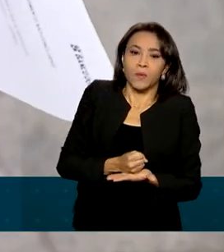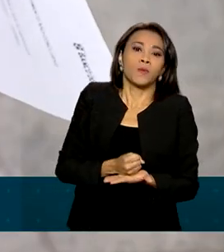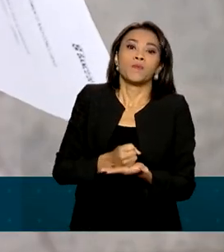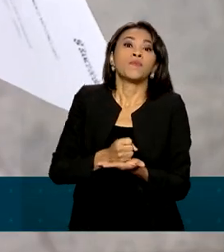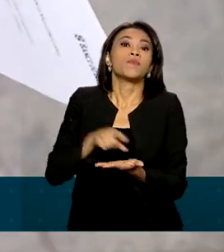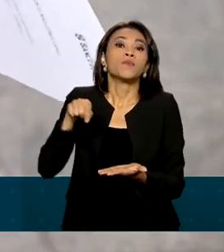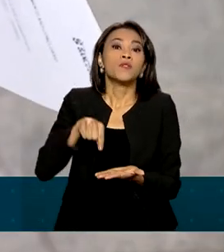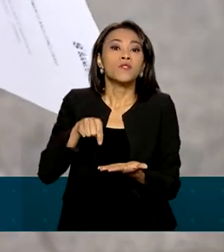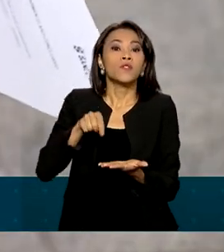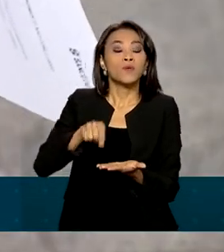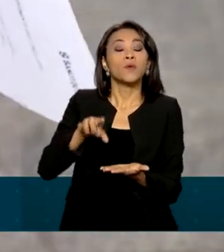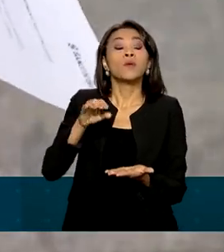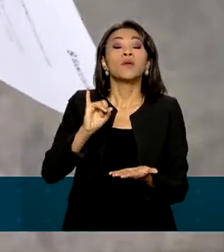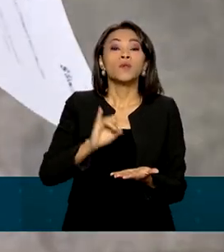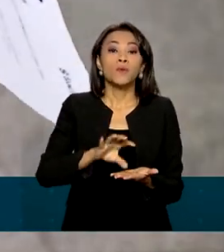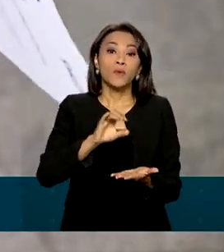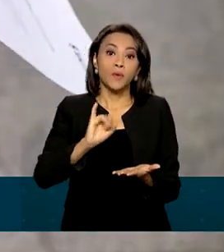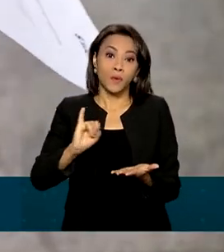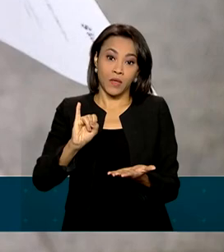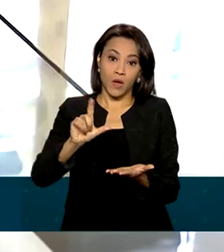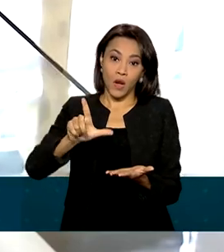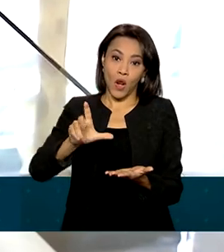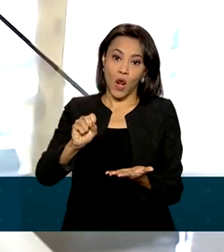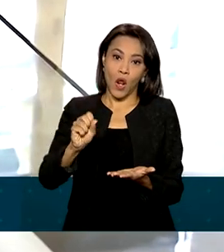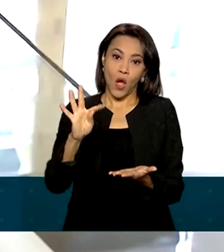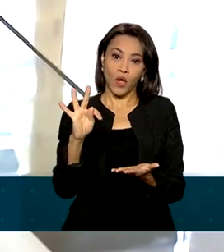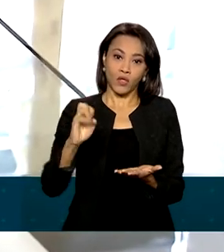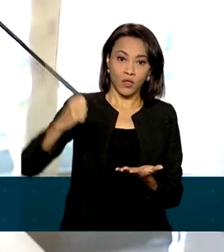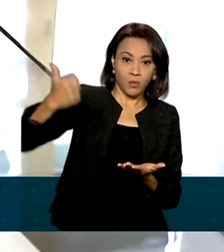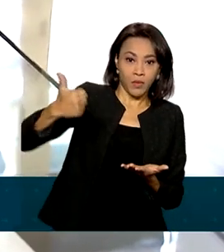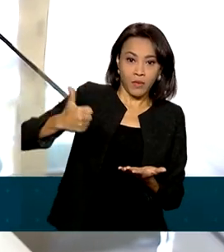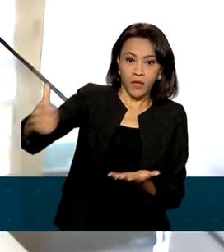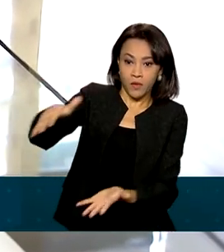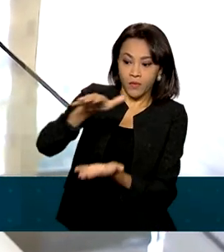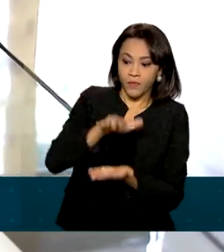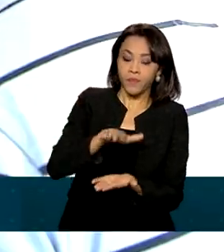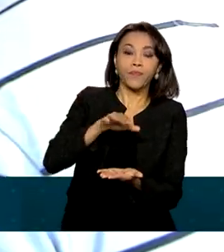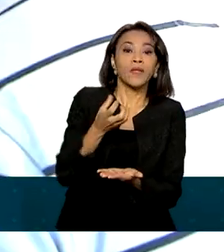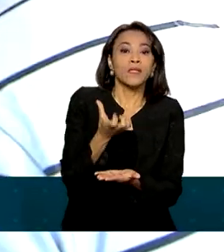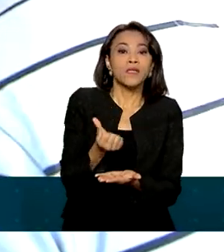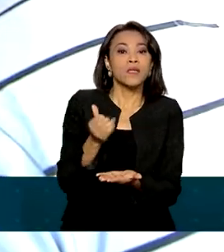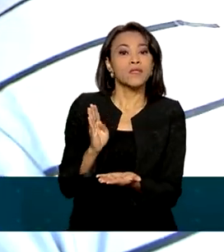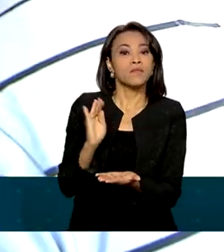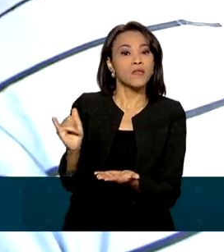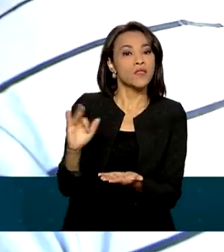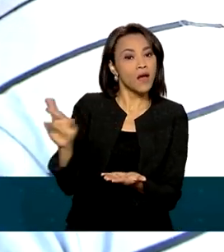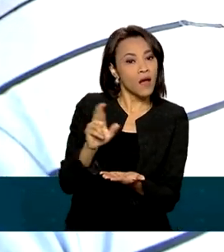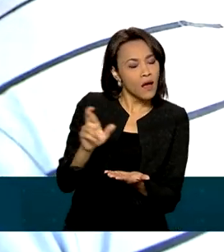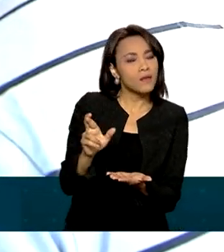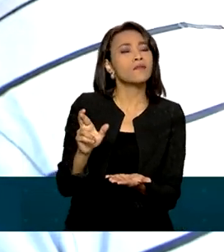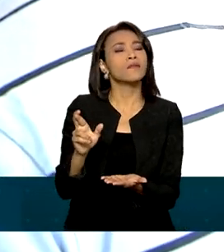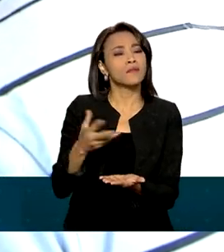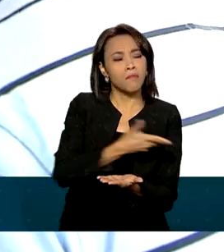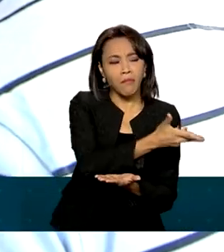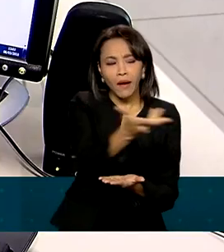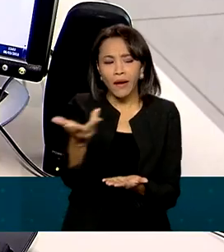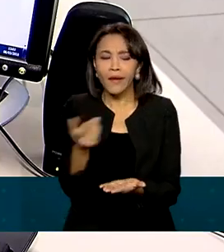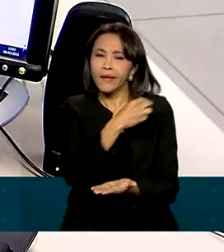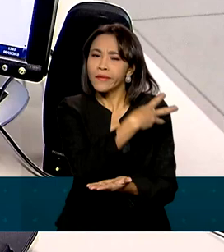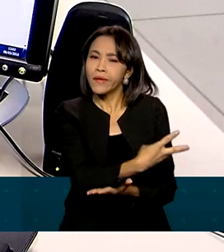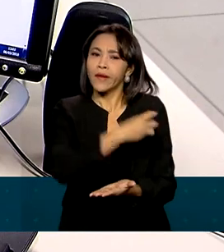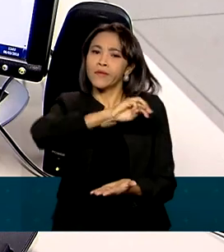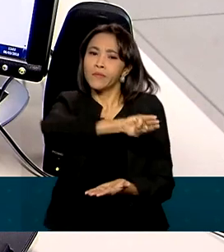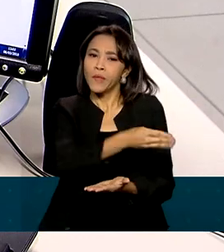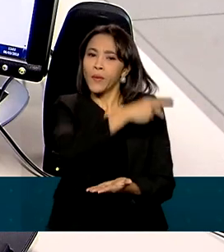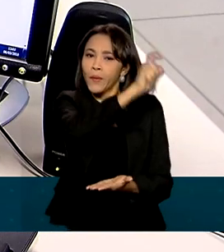referentes ao primeiro lote. O valor total será de mais de 6 bilhões de reais para aproximadamente 3 milhões